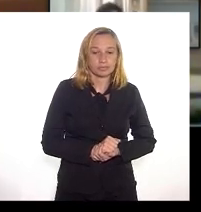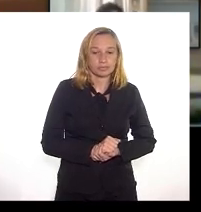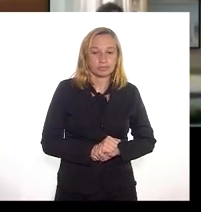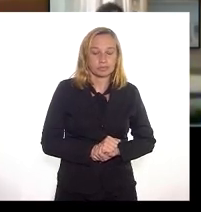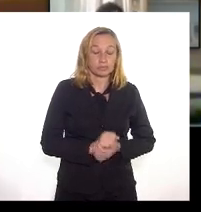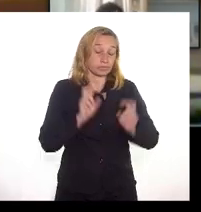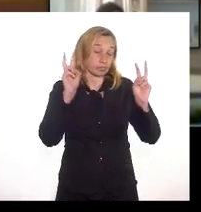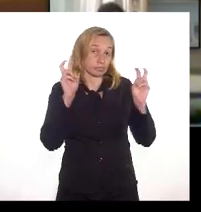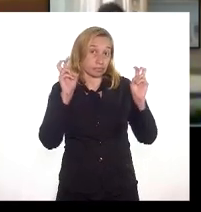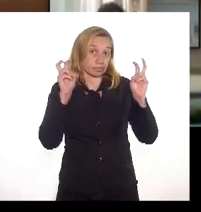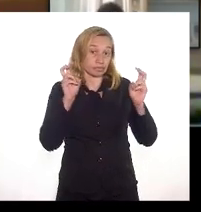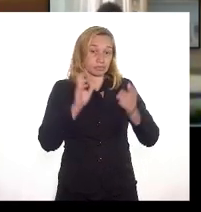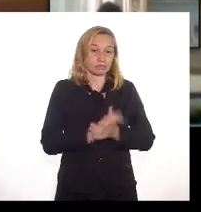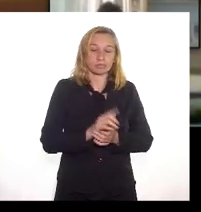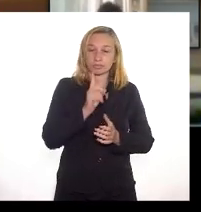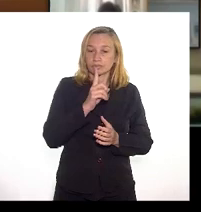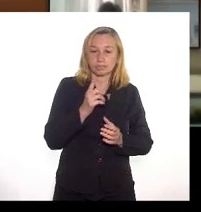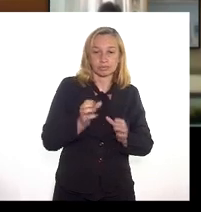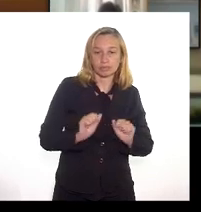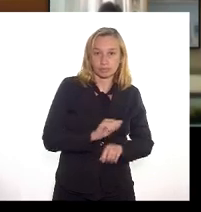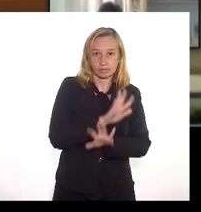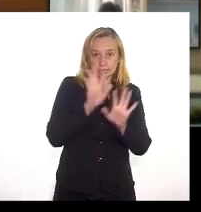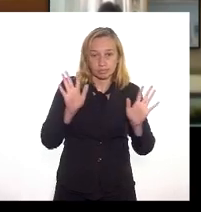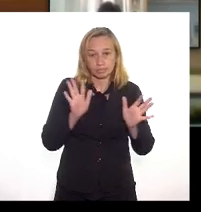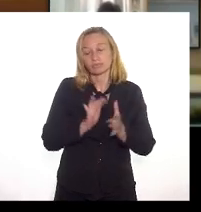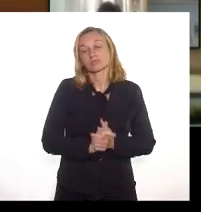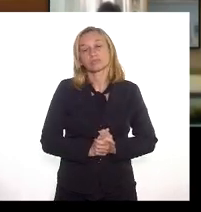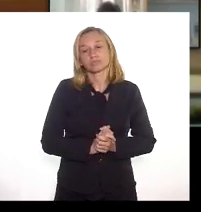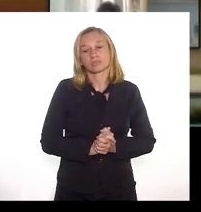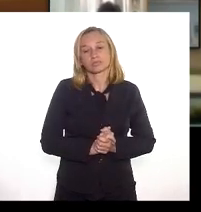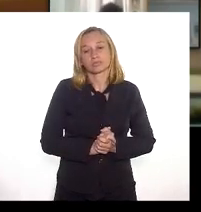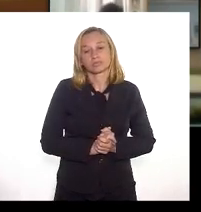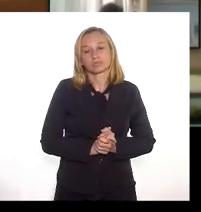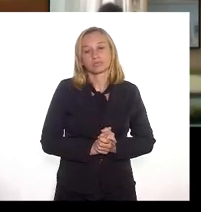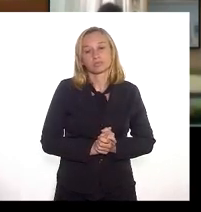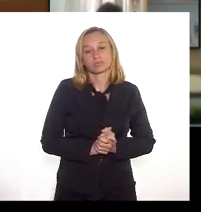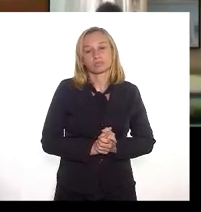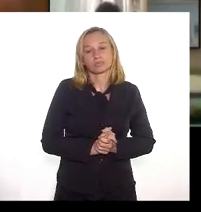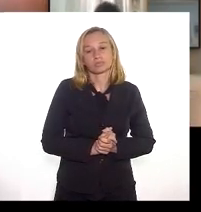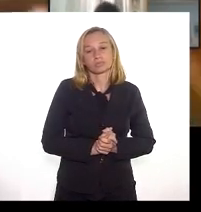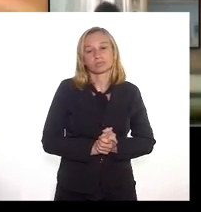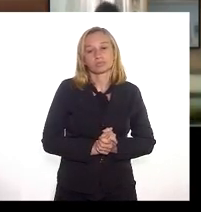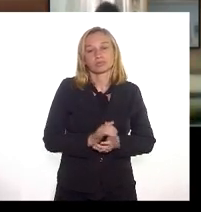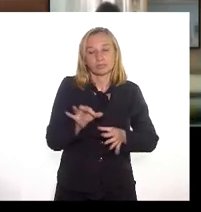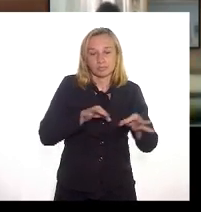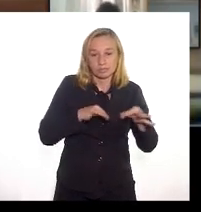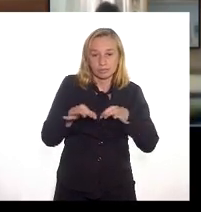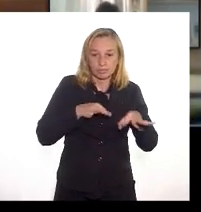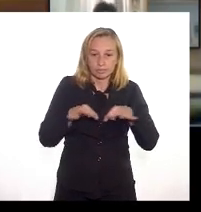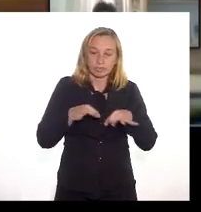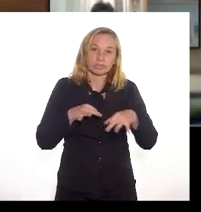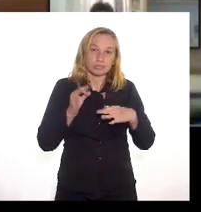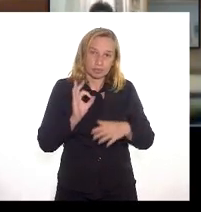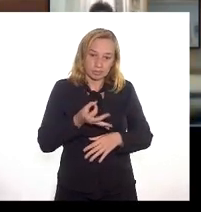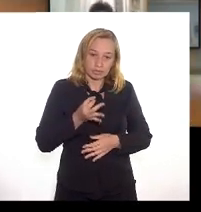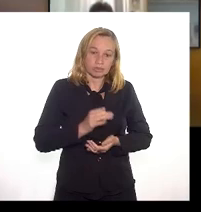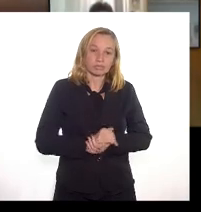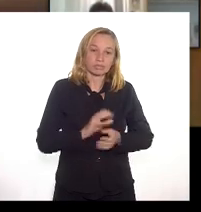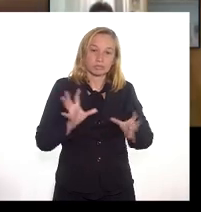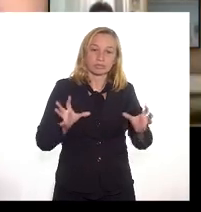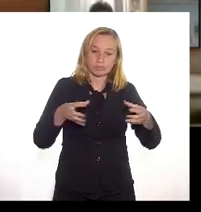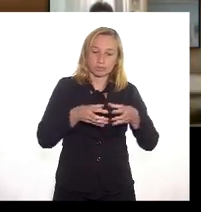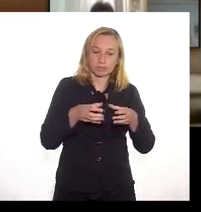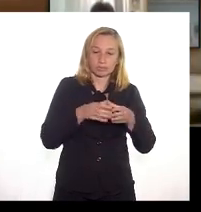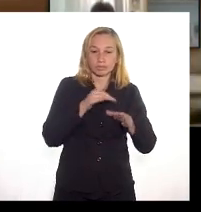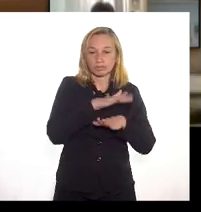questões que não estão esclarecidas e que merecem ser organizadas inclusive em conjunto